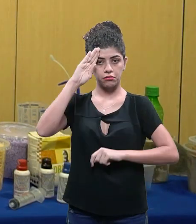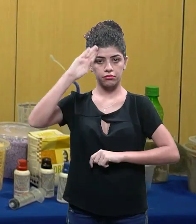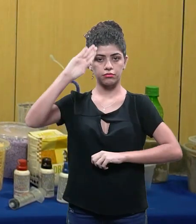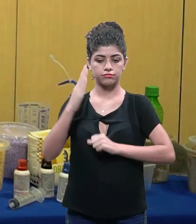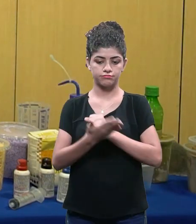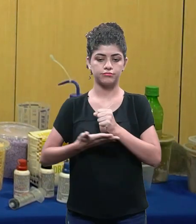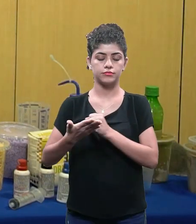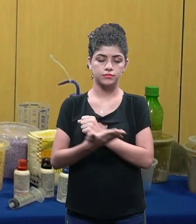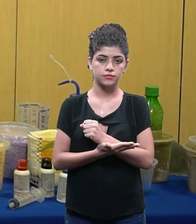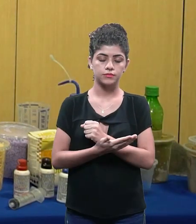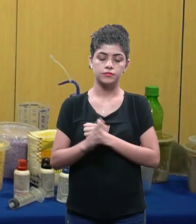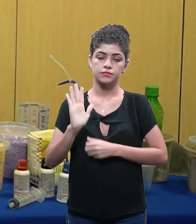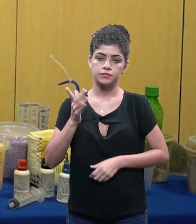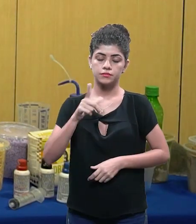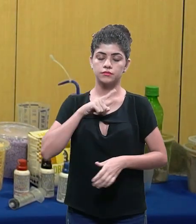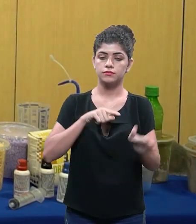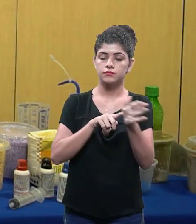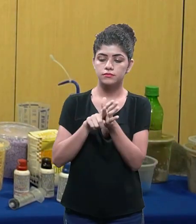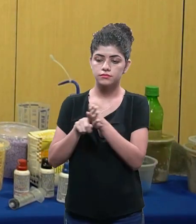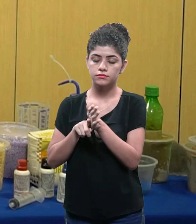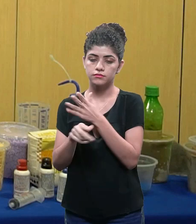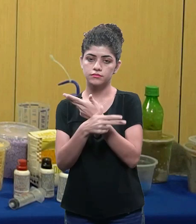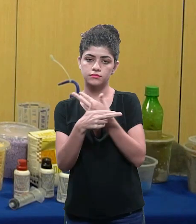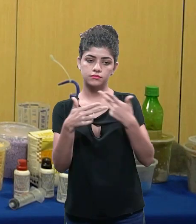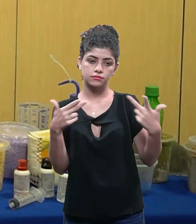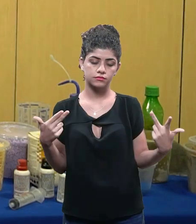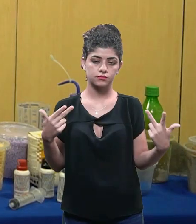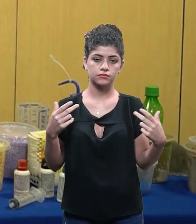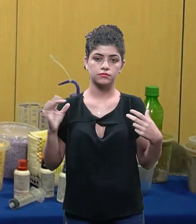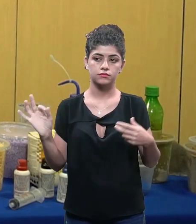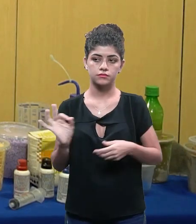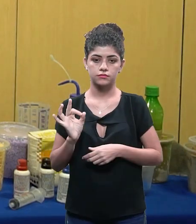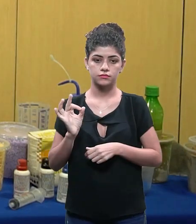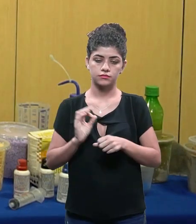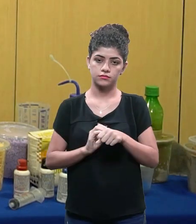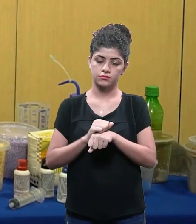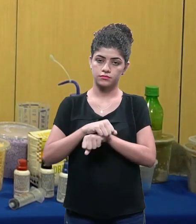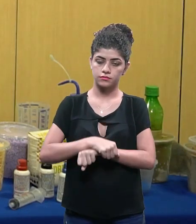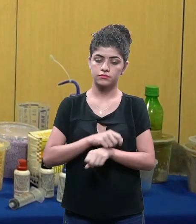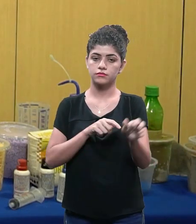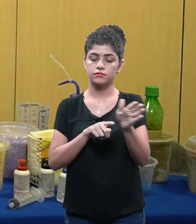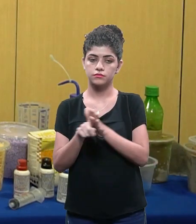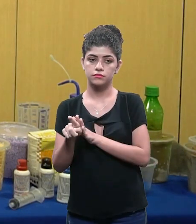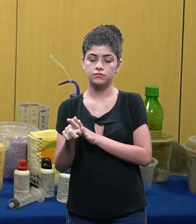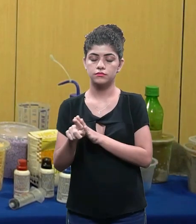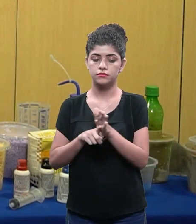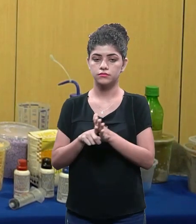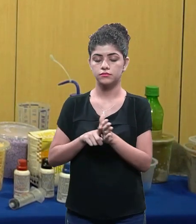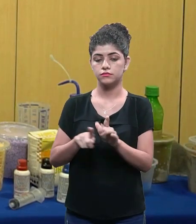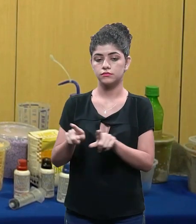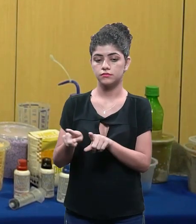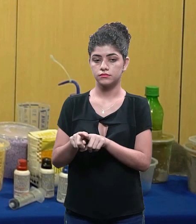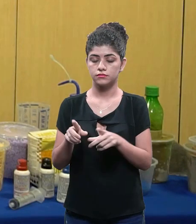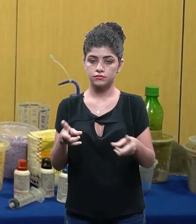traço, ela é de fundamental importância. A gente já fez várias pesquisas, certo? Tanto na academia como pesquisa de mercado. E a gente